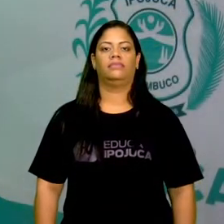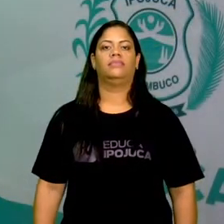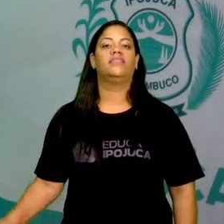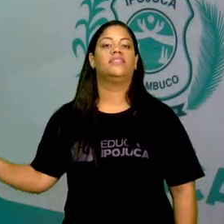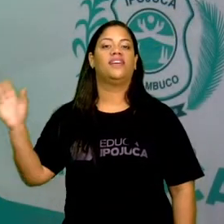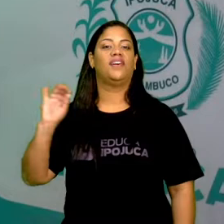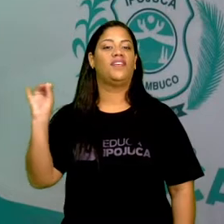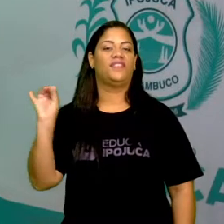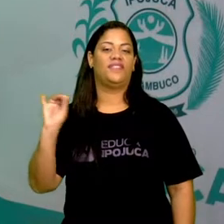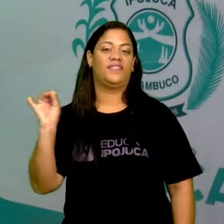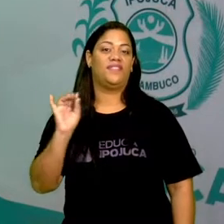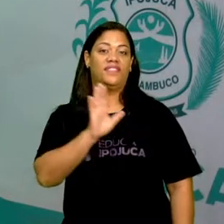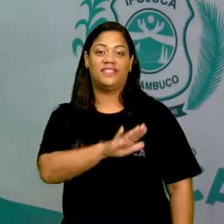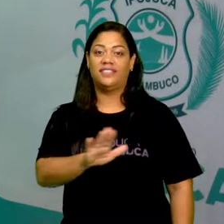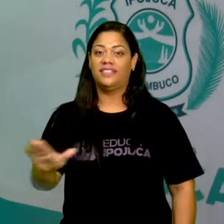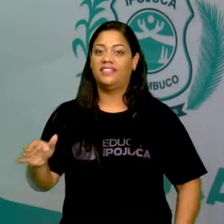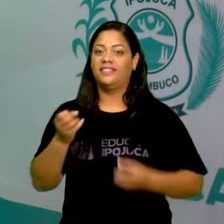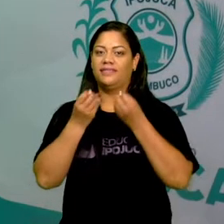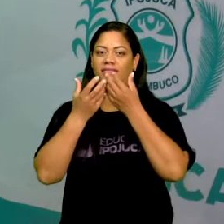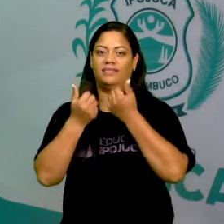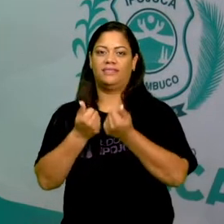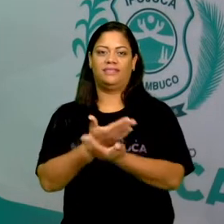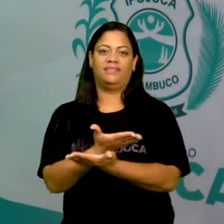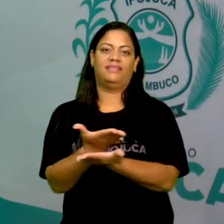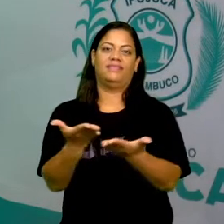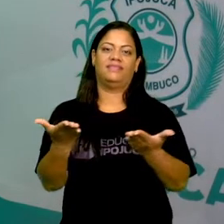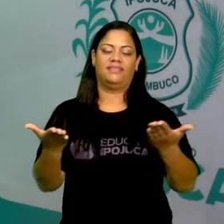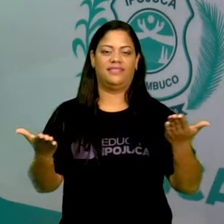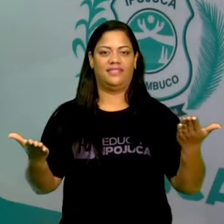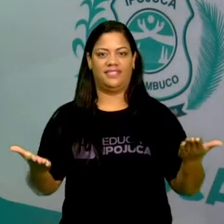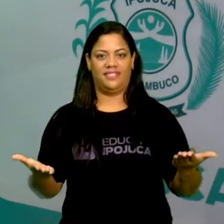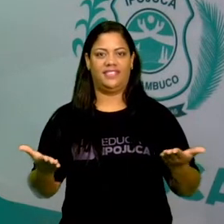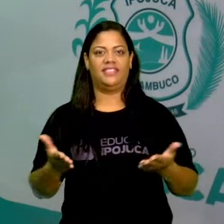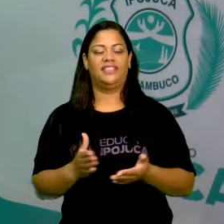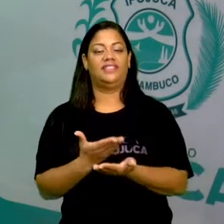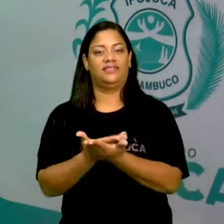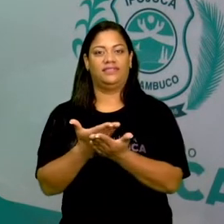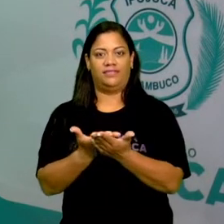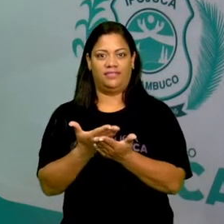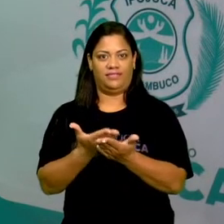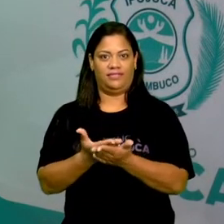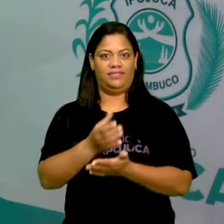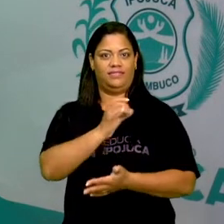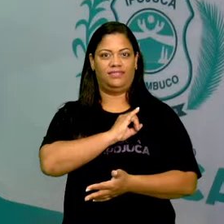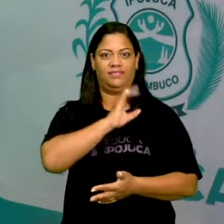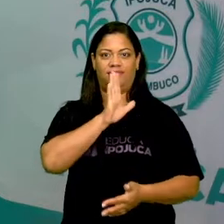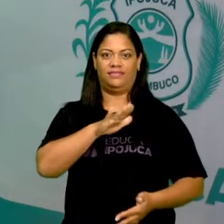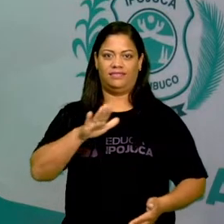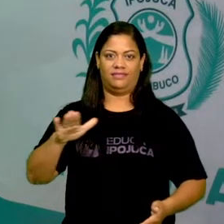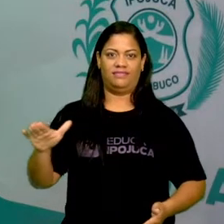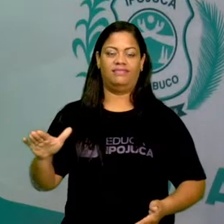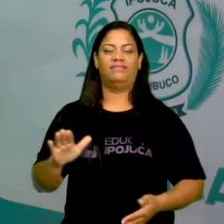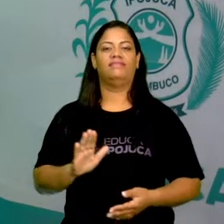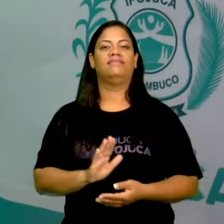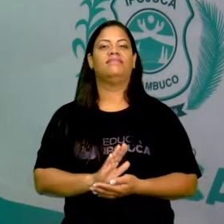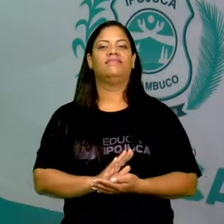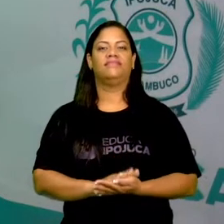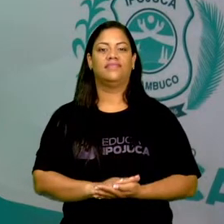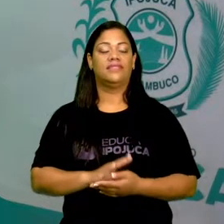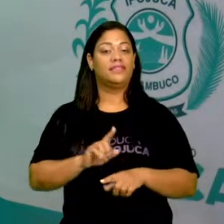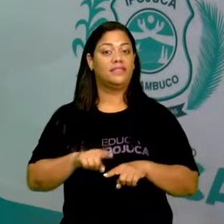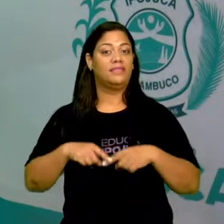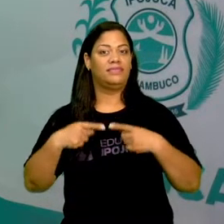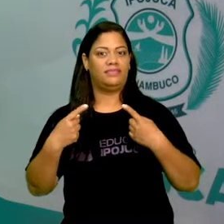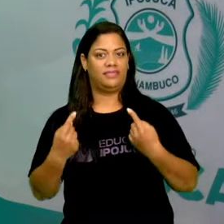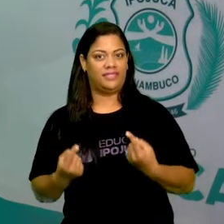Olá, Tudo bem com vocês? Estamos em mais uma aula do Projeto Educa e Pojuca. E mais uma